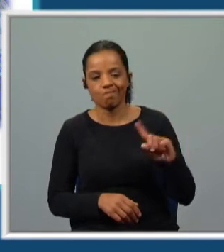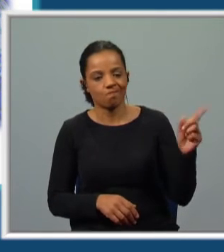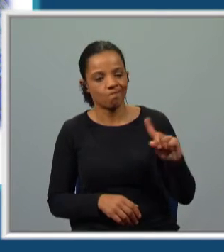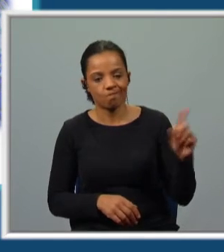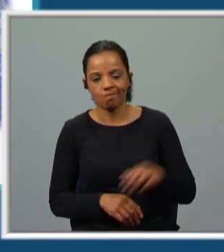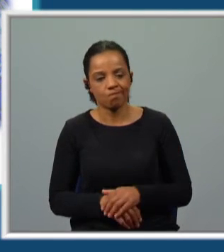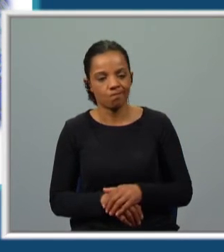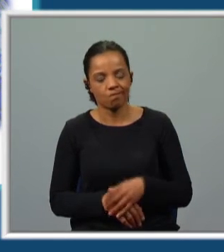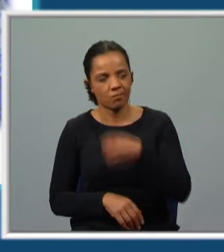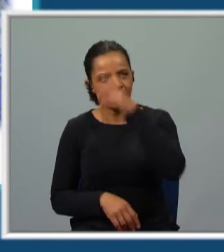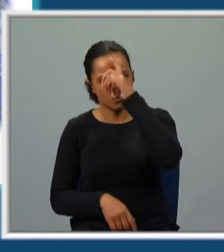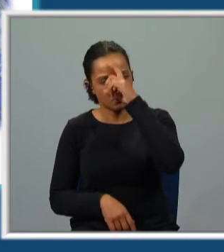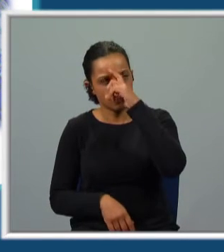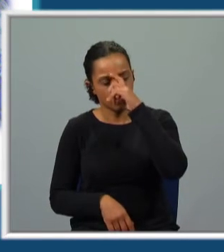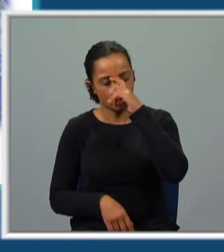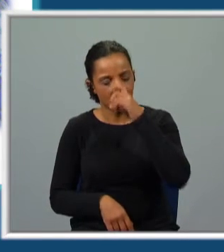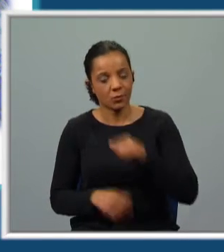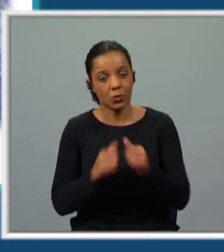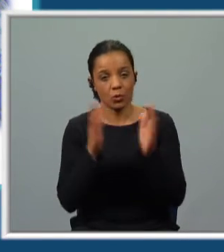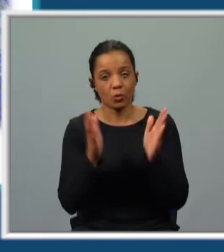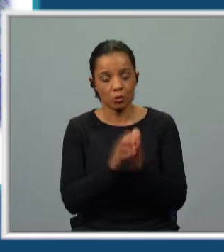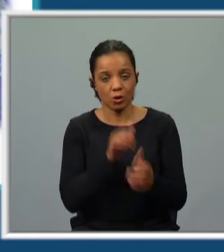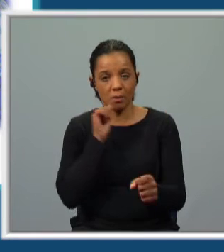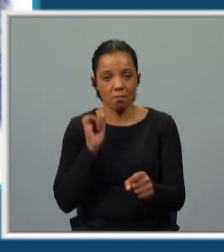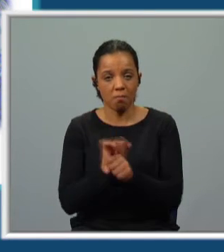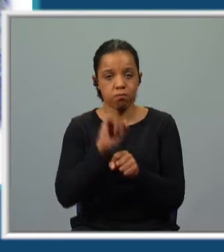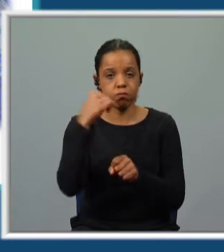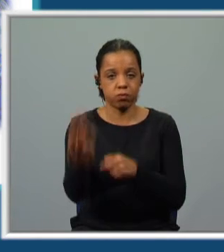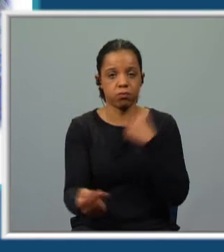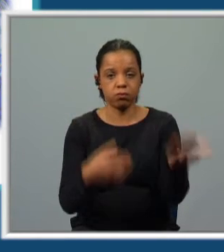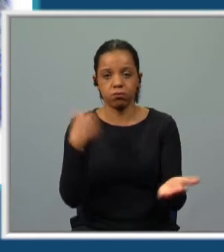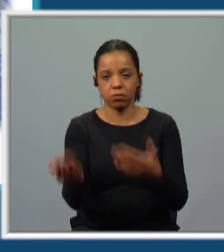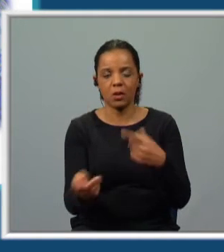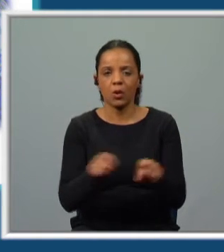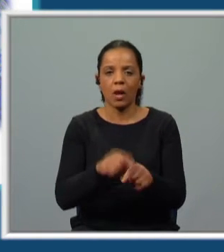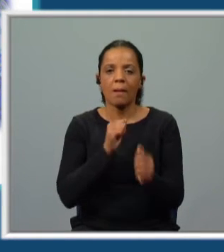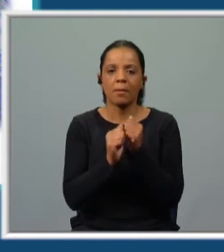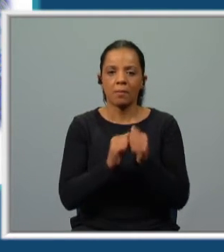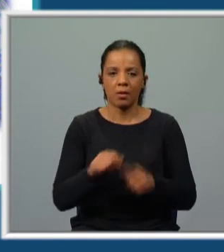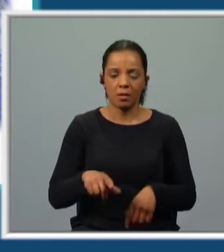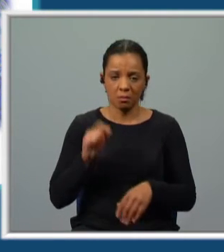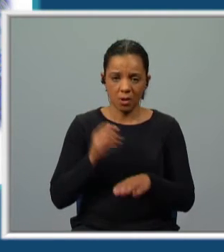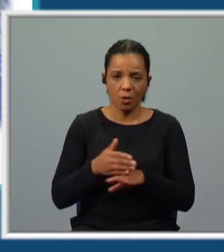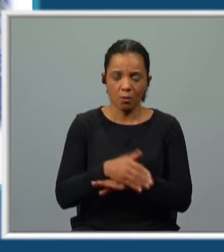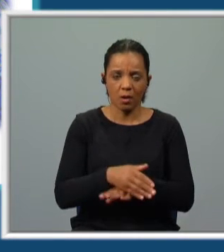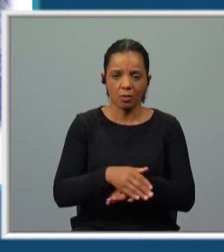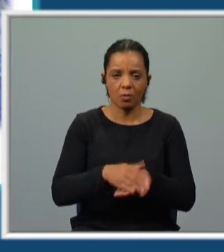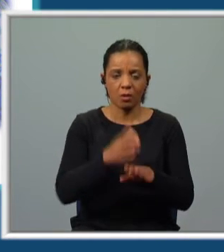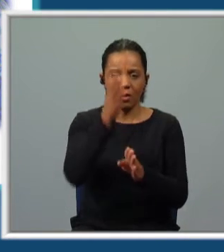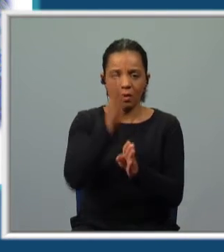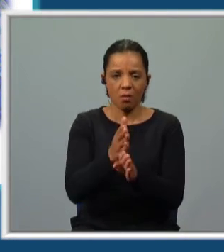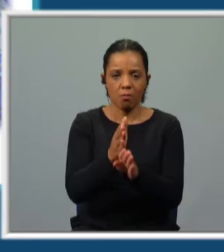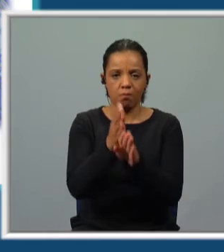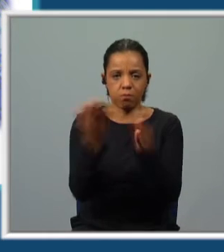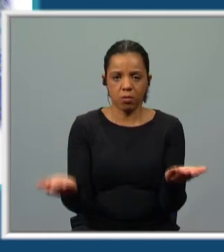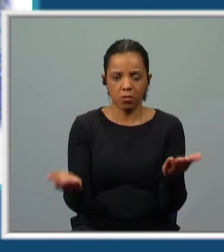Pausa recordando. Fomos todos atirados pelo mar como bocados de papel. E também o barco rasgou-se ao meio como